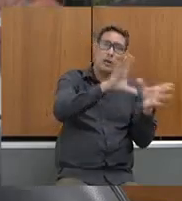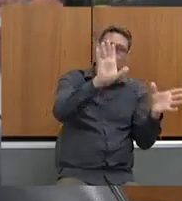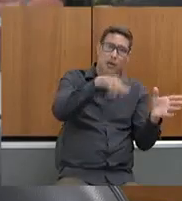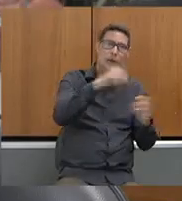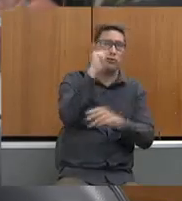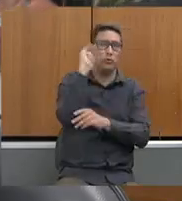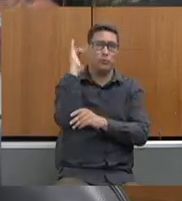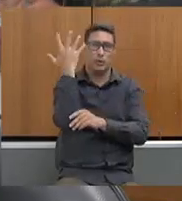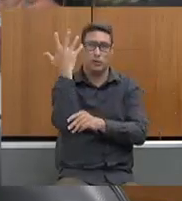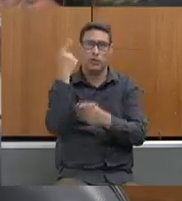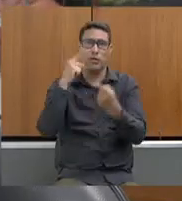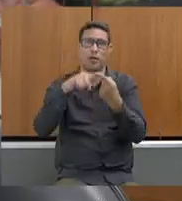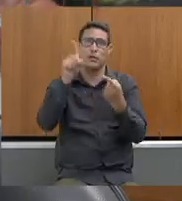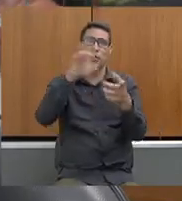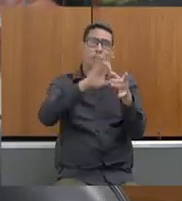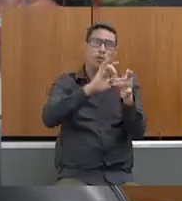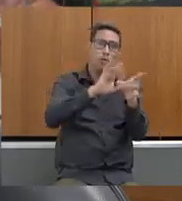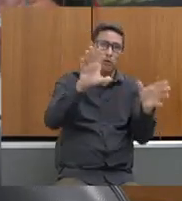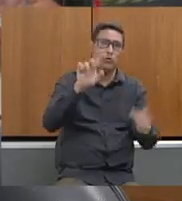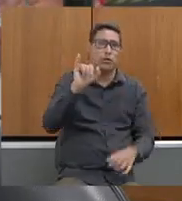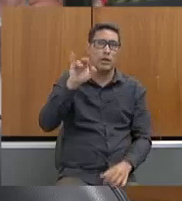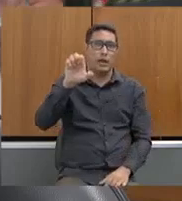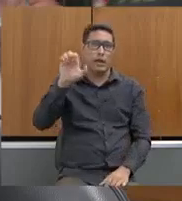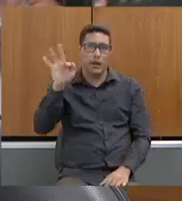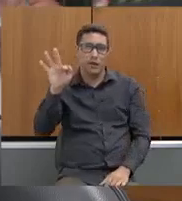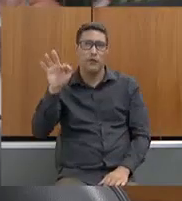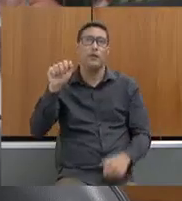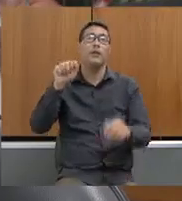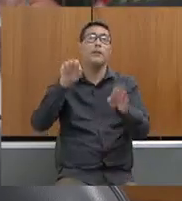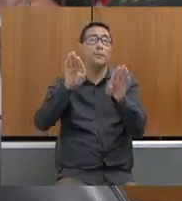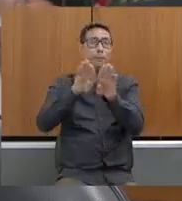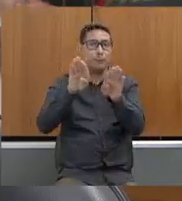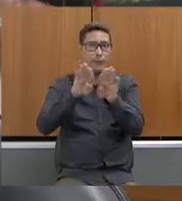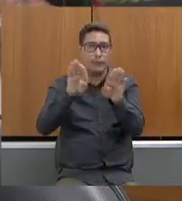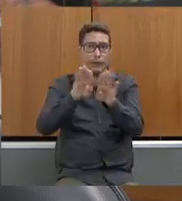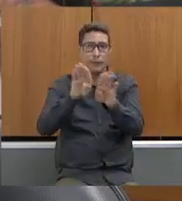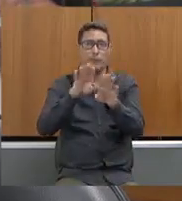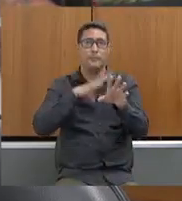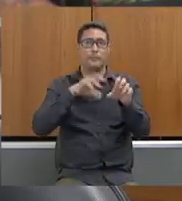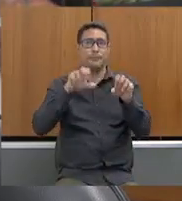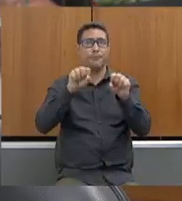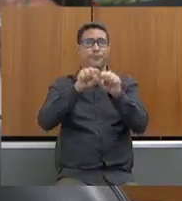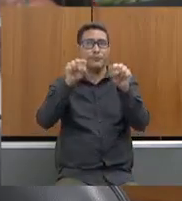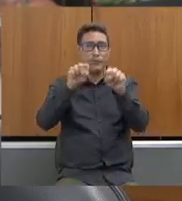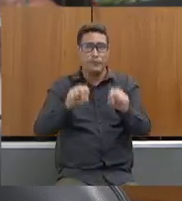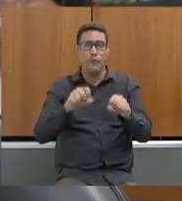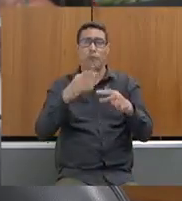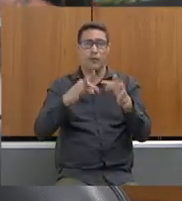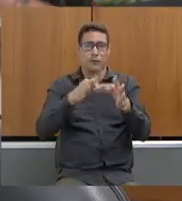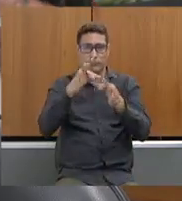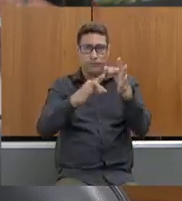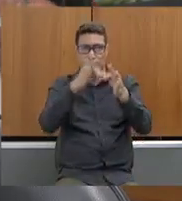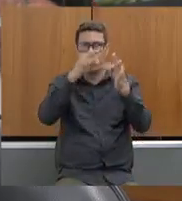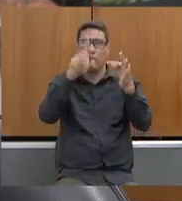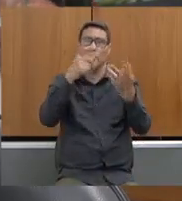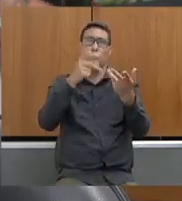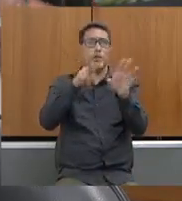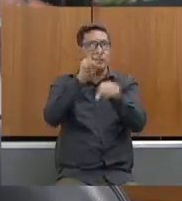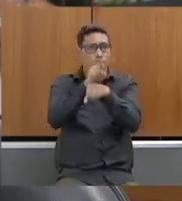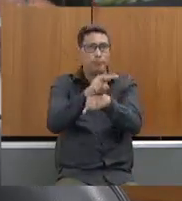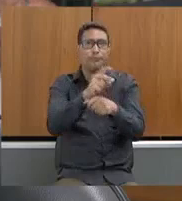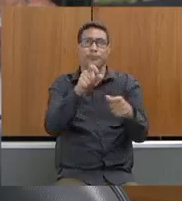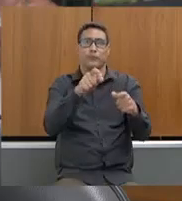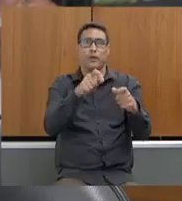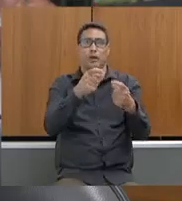OTORG, seja nas autorizações do IEF. E, de fato, sistemas tecnológicos que permitam acompanhamento e esses controles